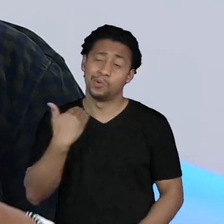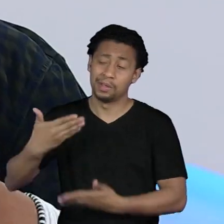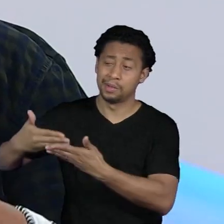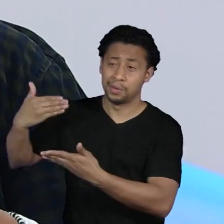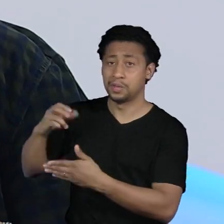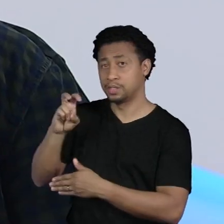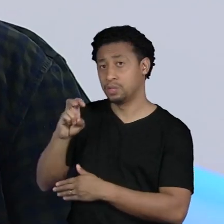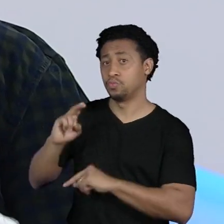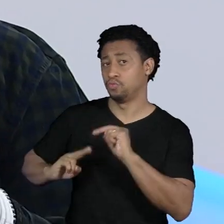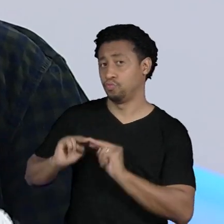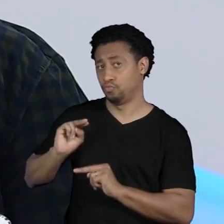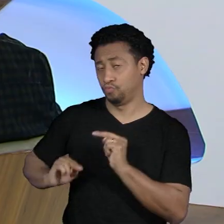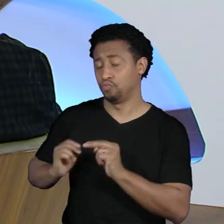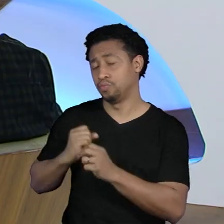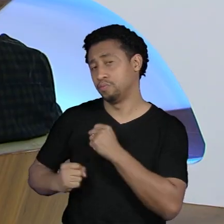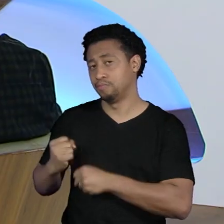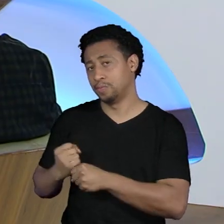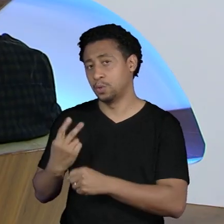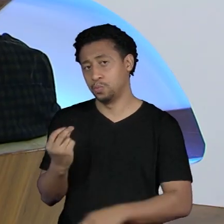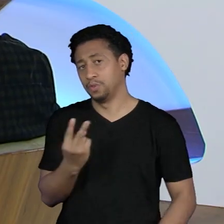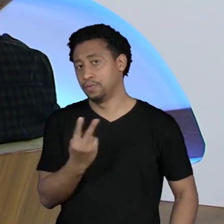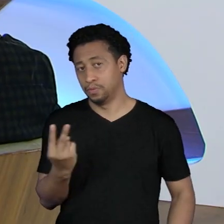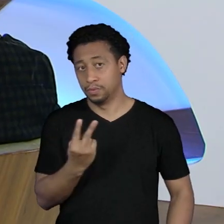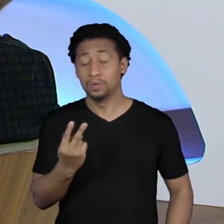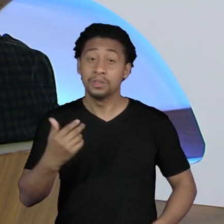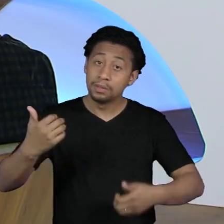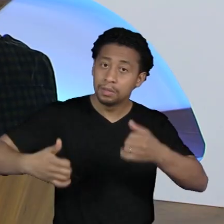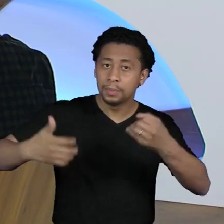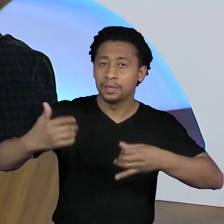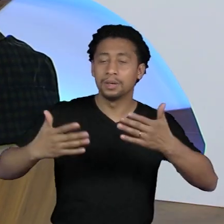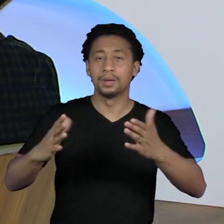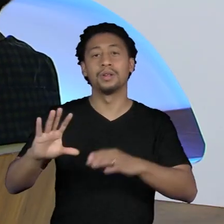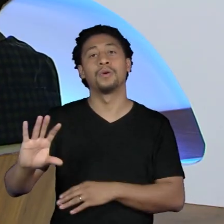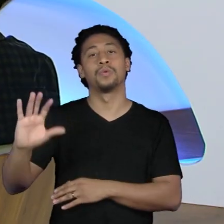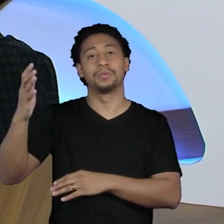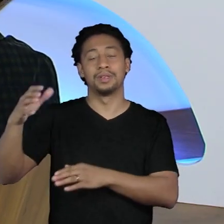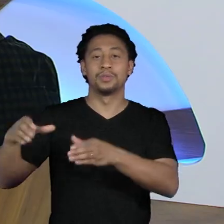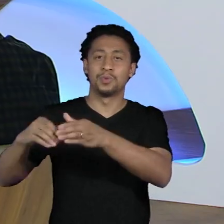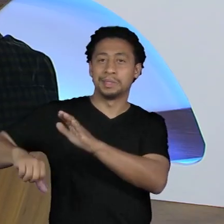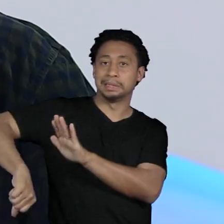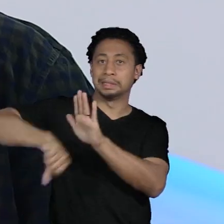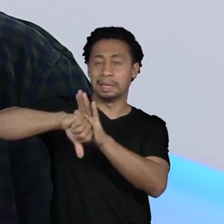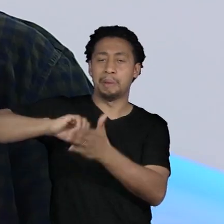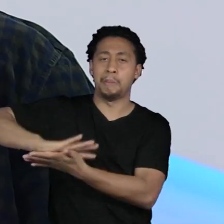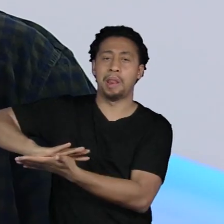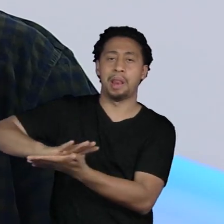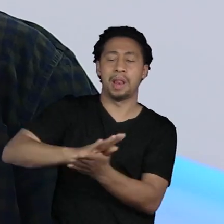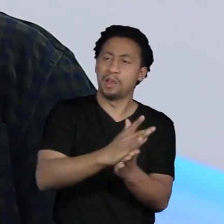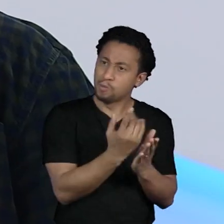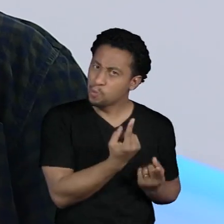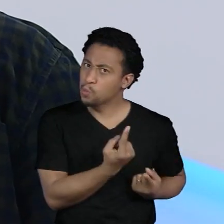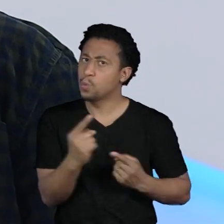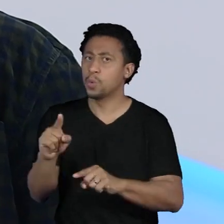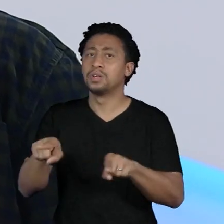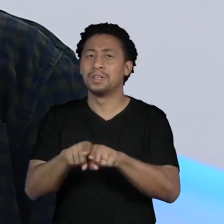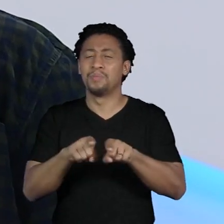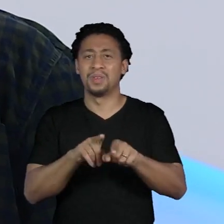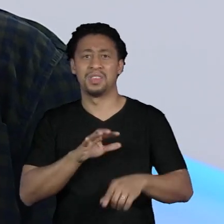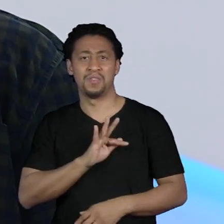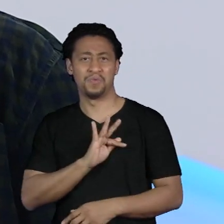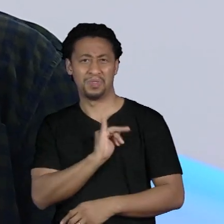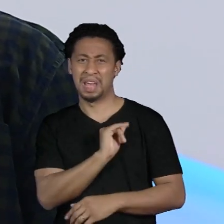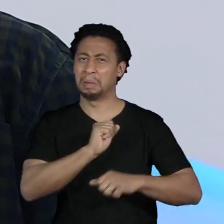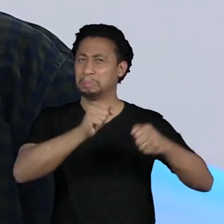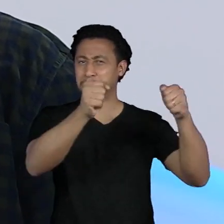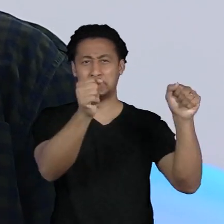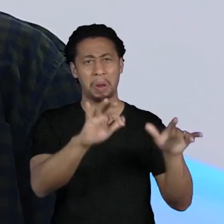Marubo criticou a ausência do Estado no combate ao crime organizado e o desmonte da FUNAI especialmente na